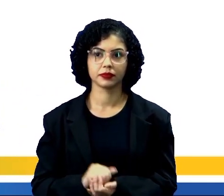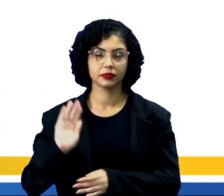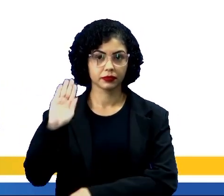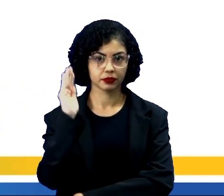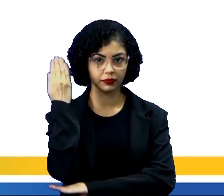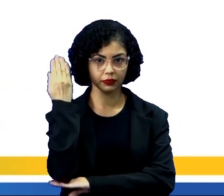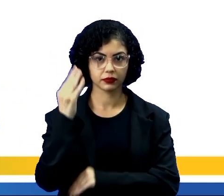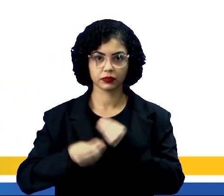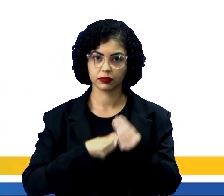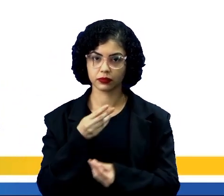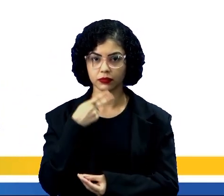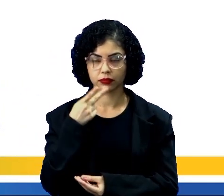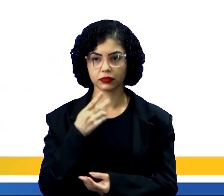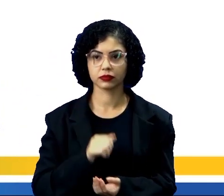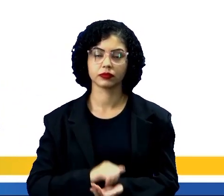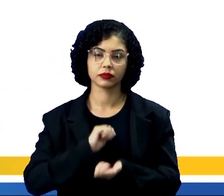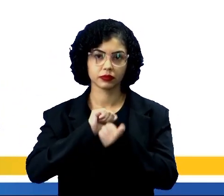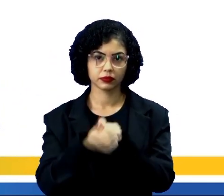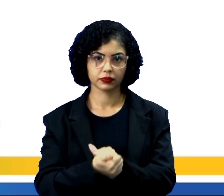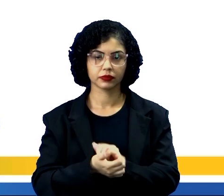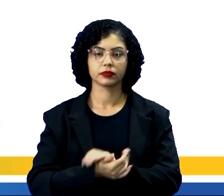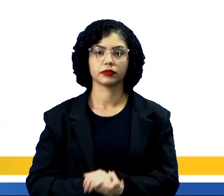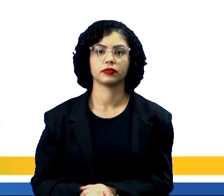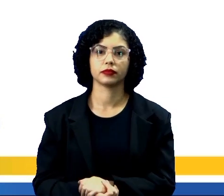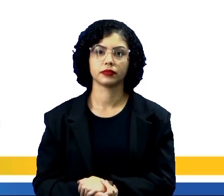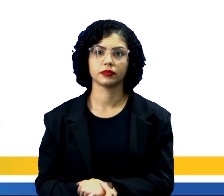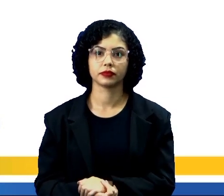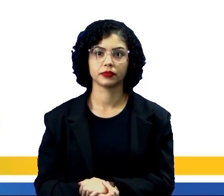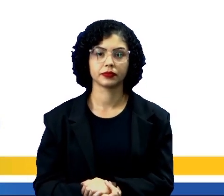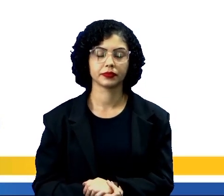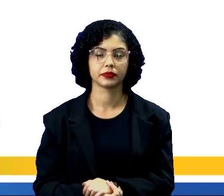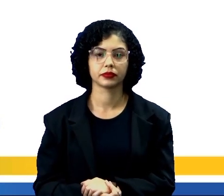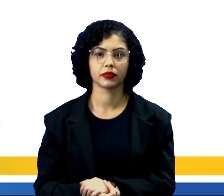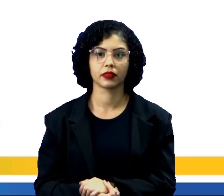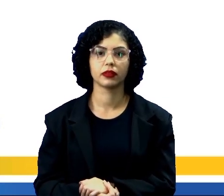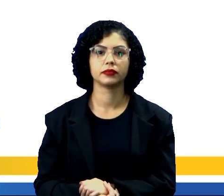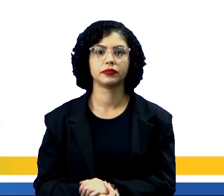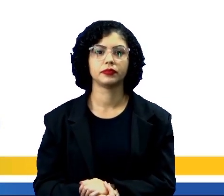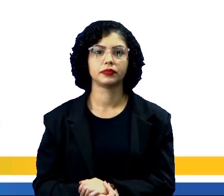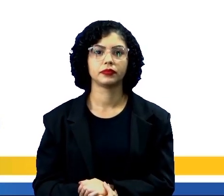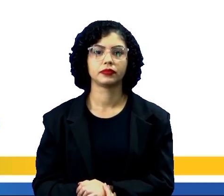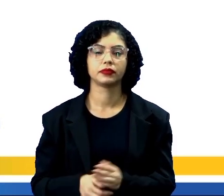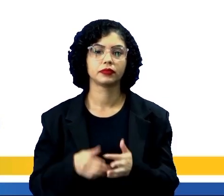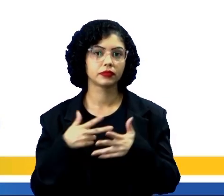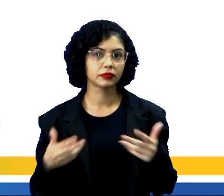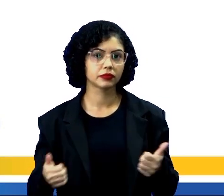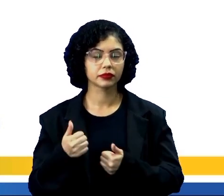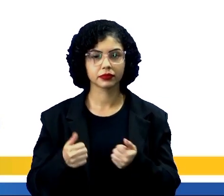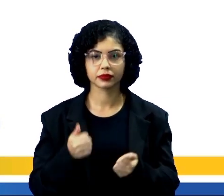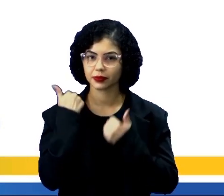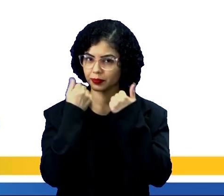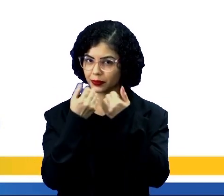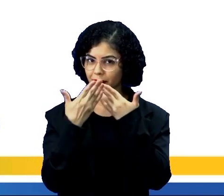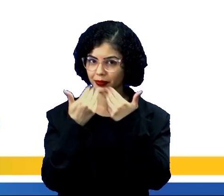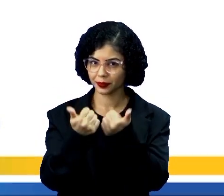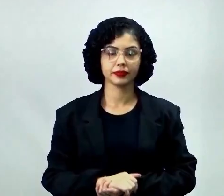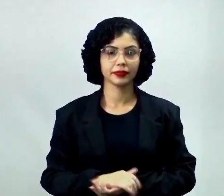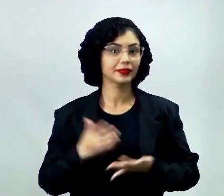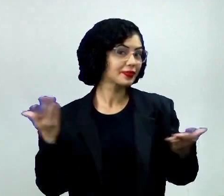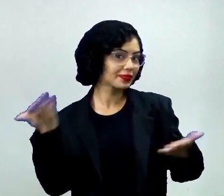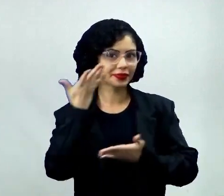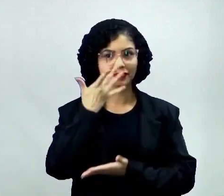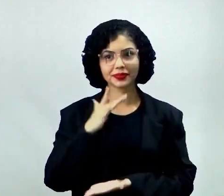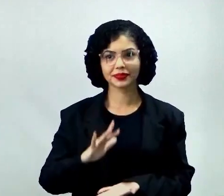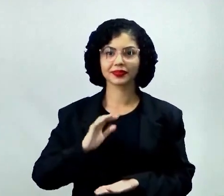de madeira, como eu falei, ela foi adaptada com madeira, né, para transportar. Muito bem, crianças.